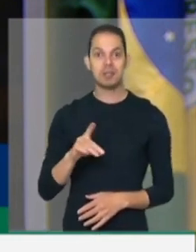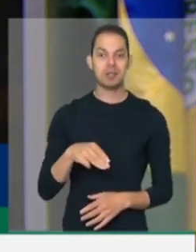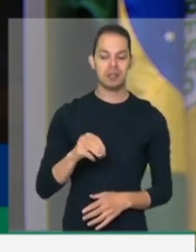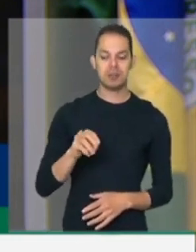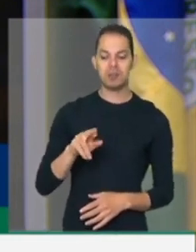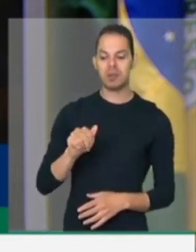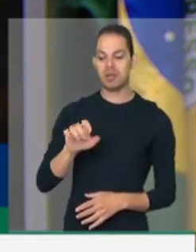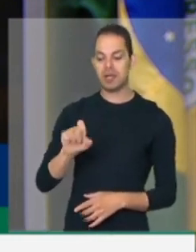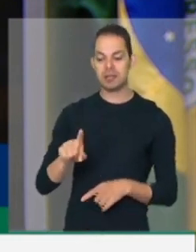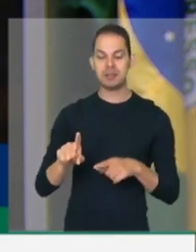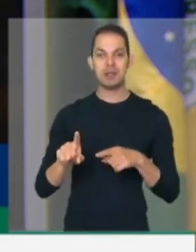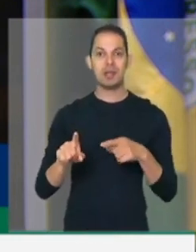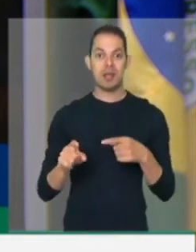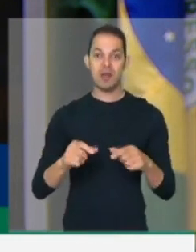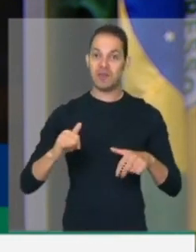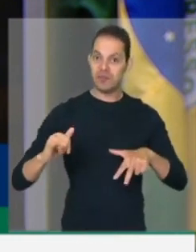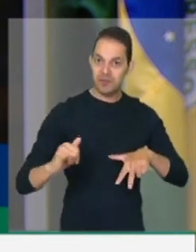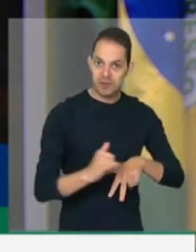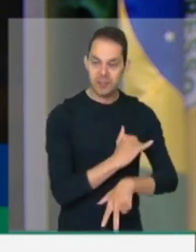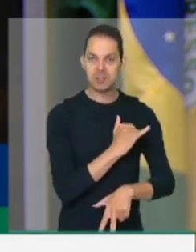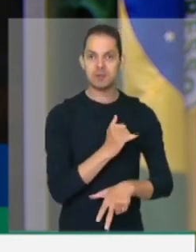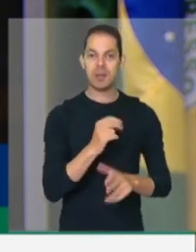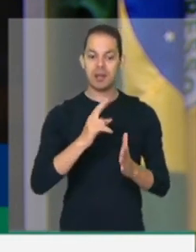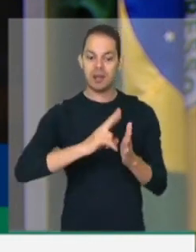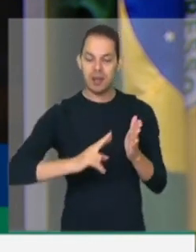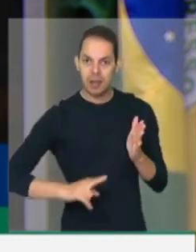relator, inquisitor,